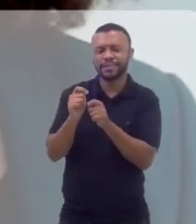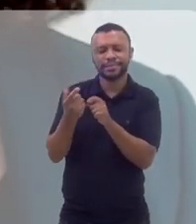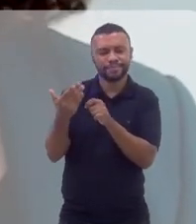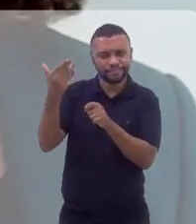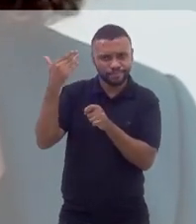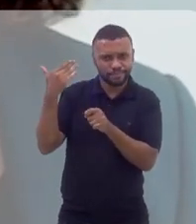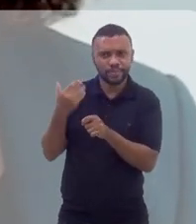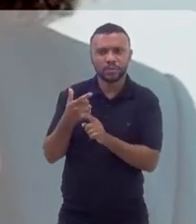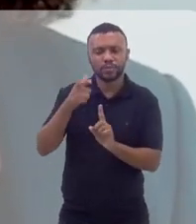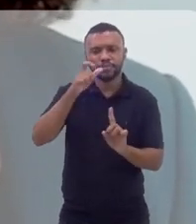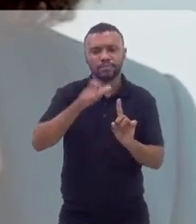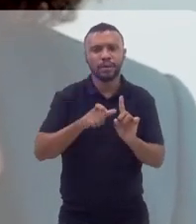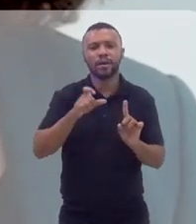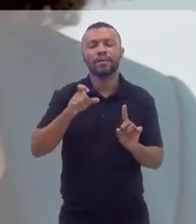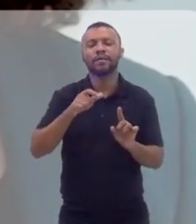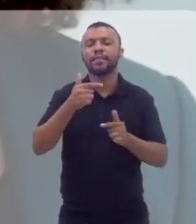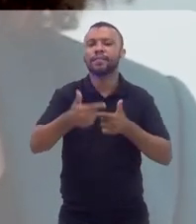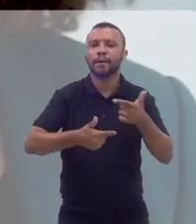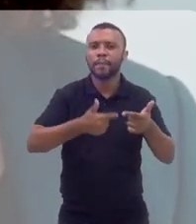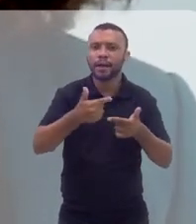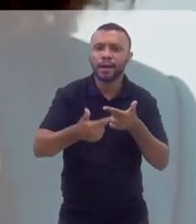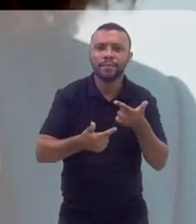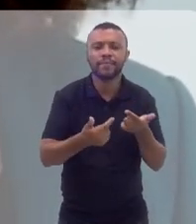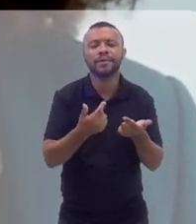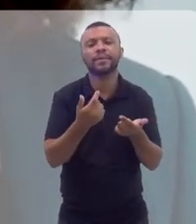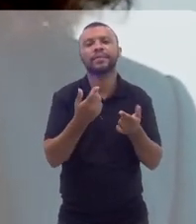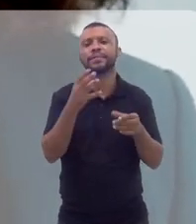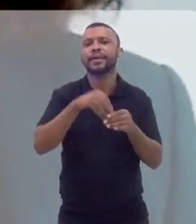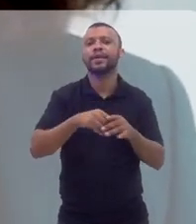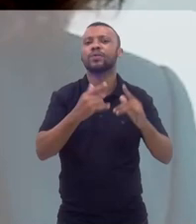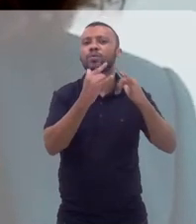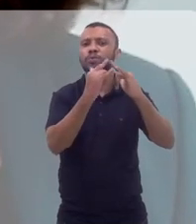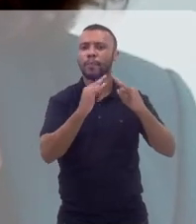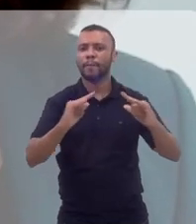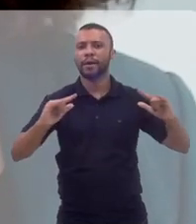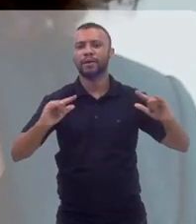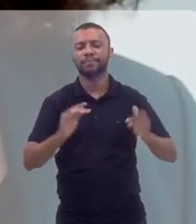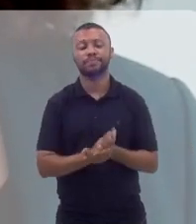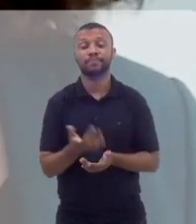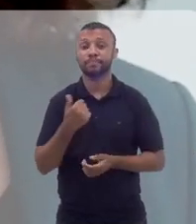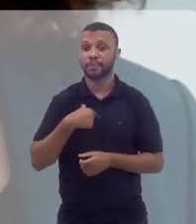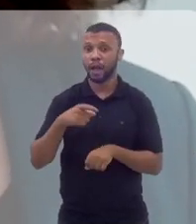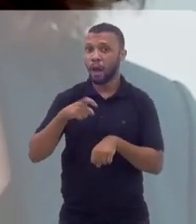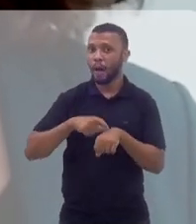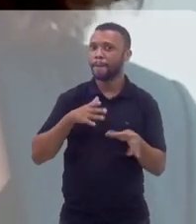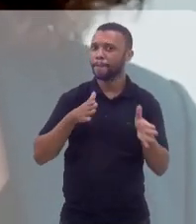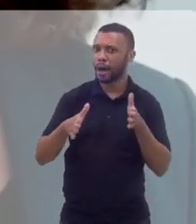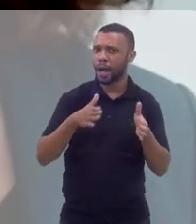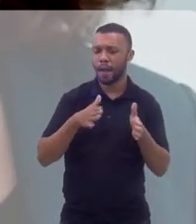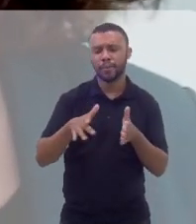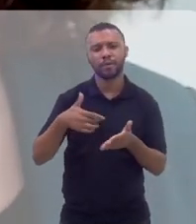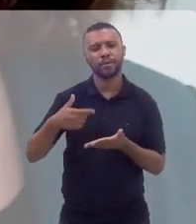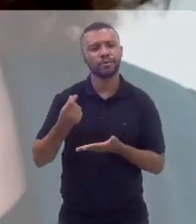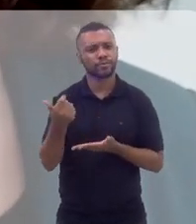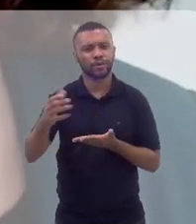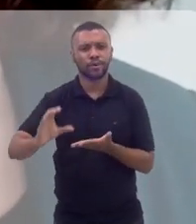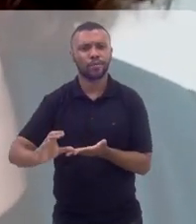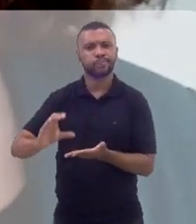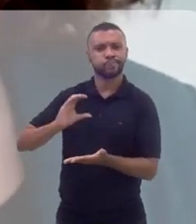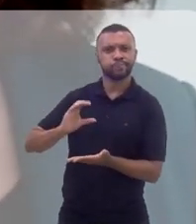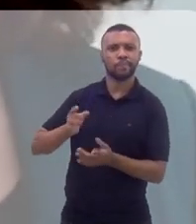de uma senhora que trabalhava no barracão era para mim é uma época que eu ganho